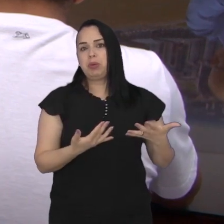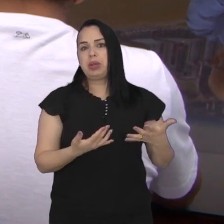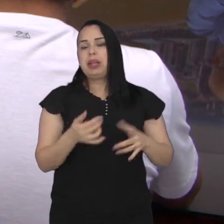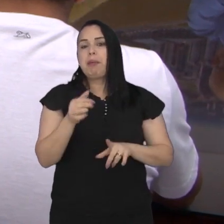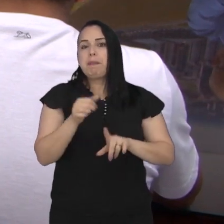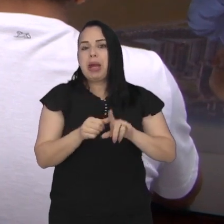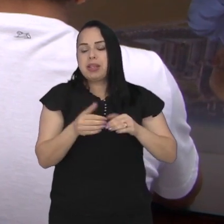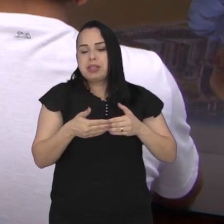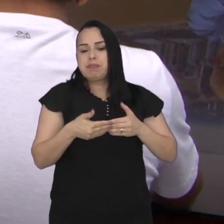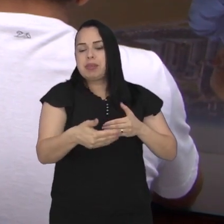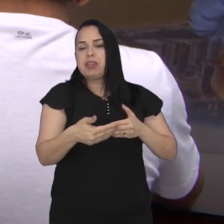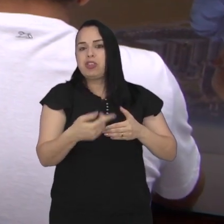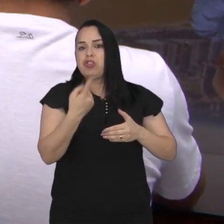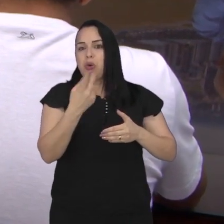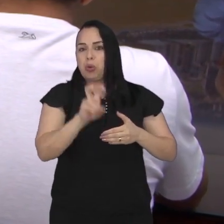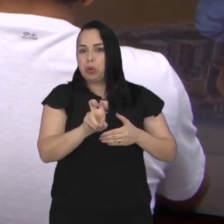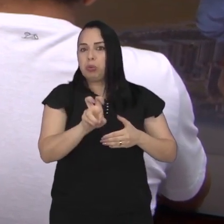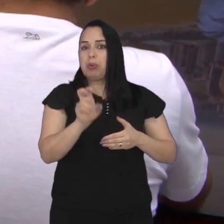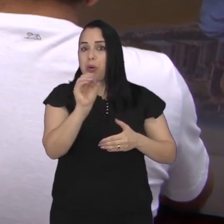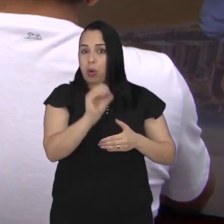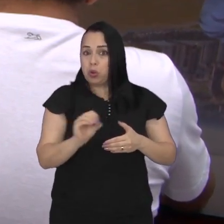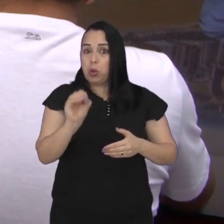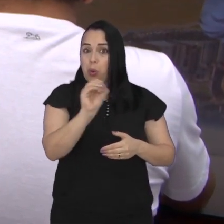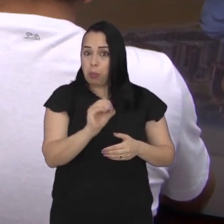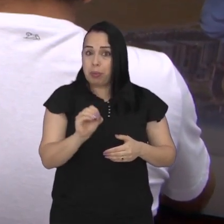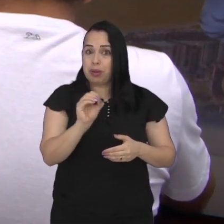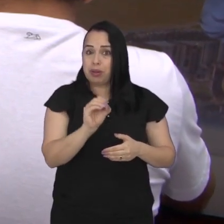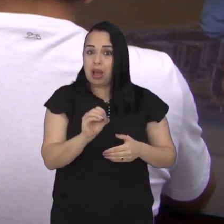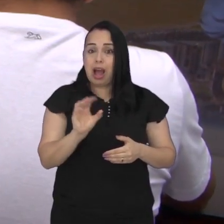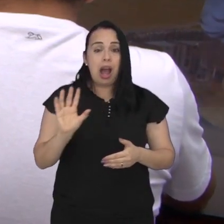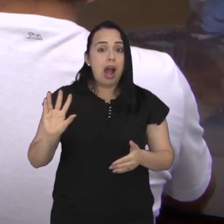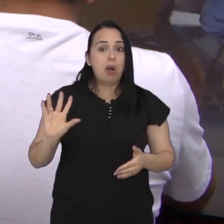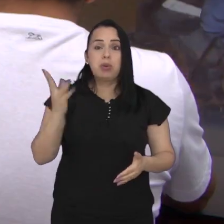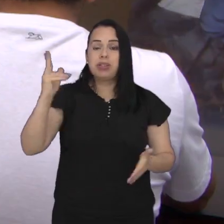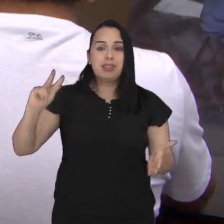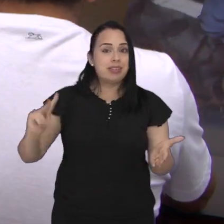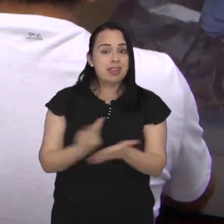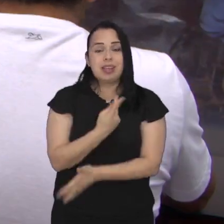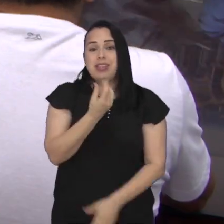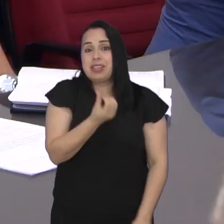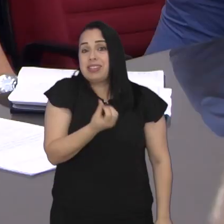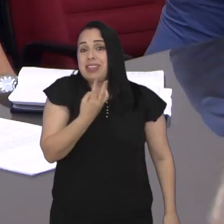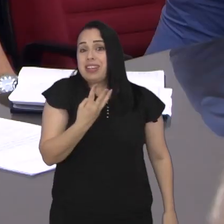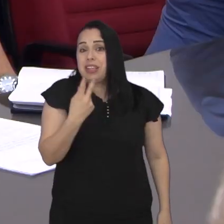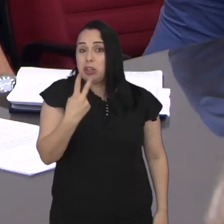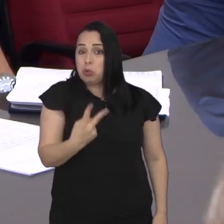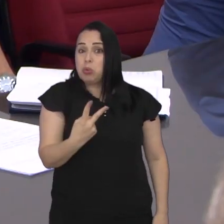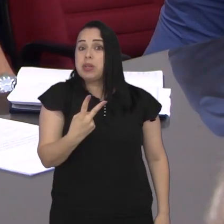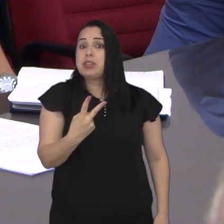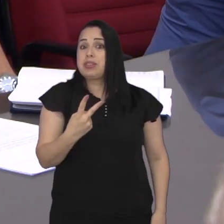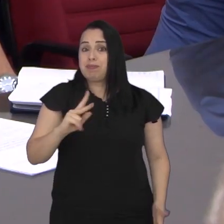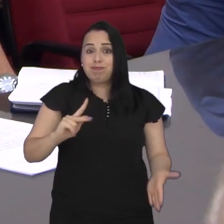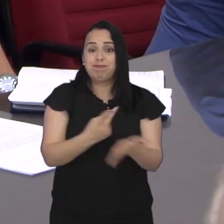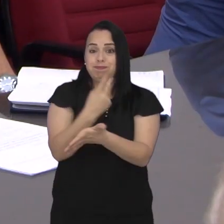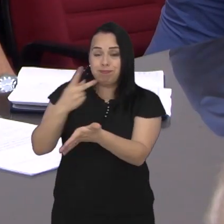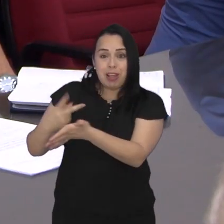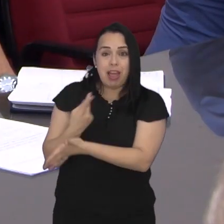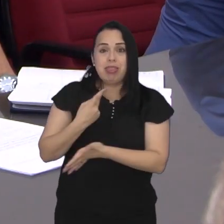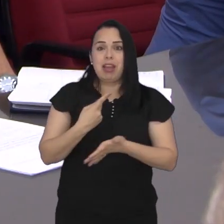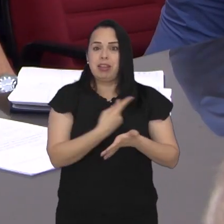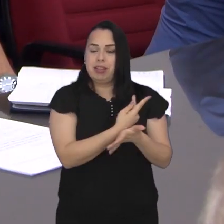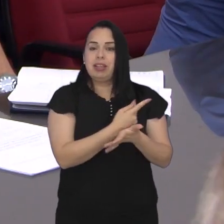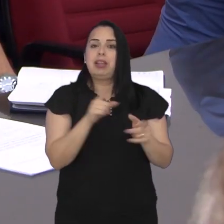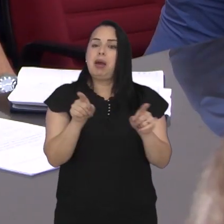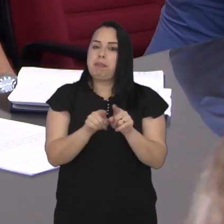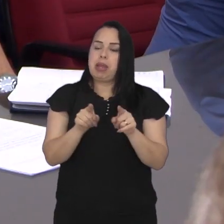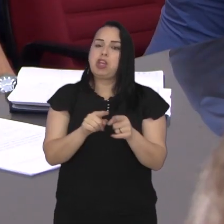primeira quinzena de outubro foram registradas 632 ocorrências e atribui a alta demanda aos